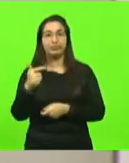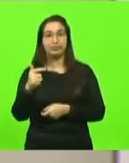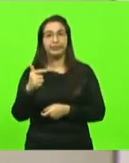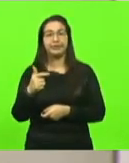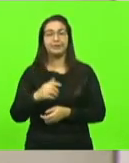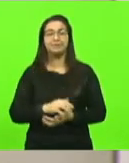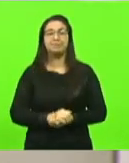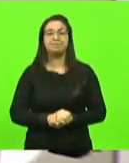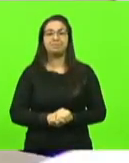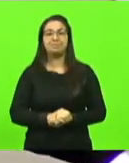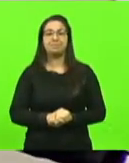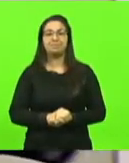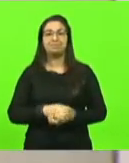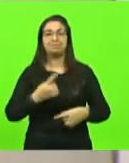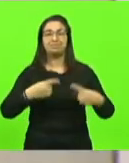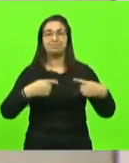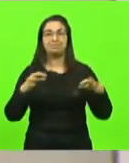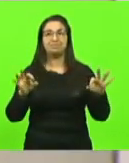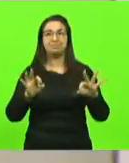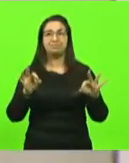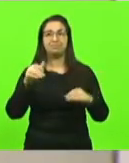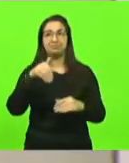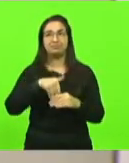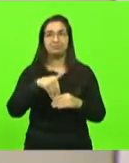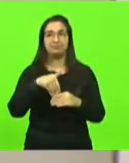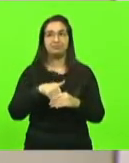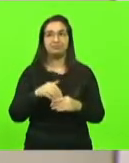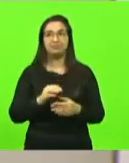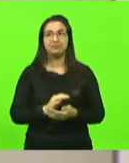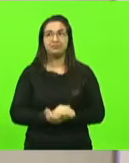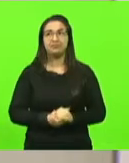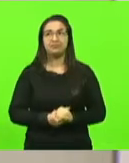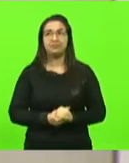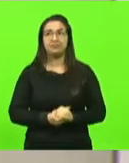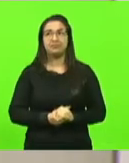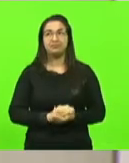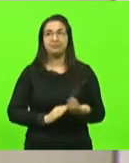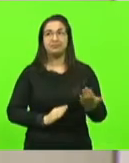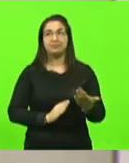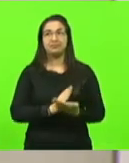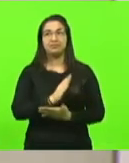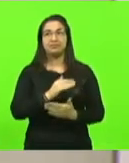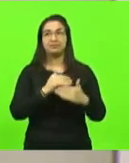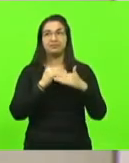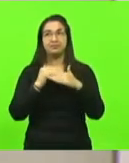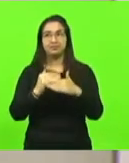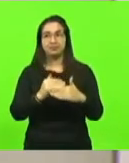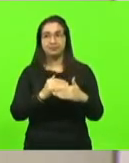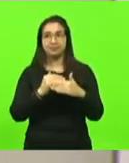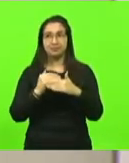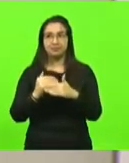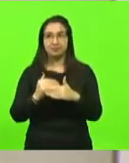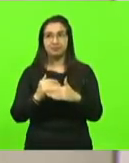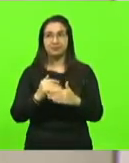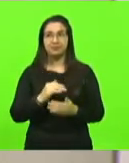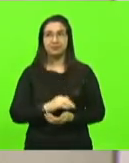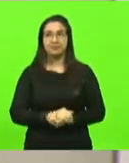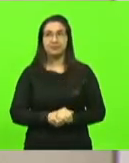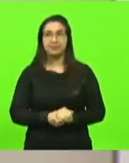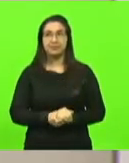não havendo quem queira discutir, em votação, deputados que aprovam, permaneça como se encontra. Aprovado por unanimidade.